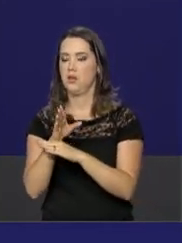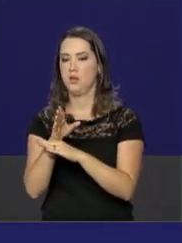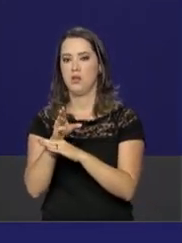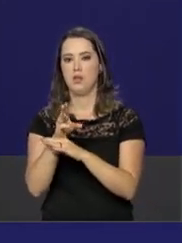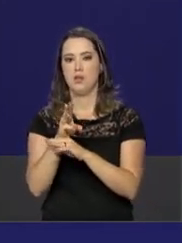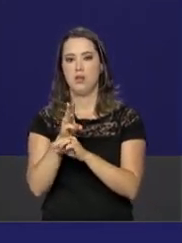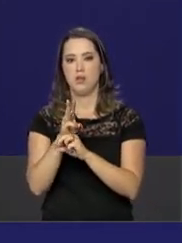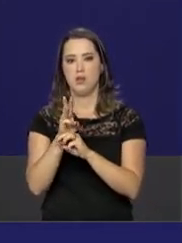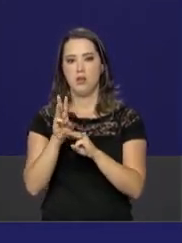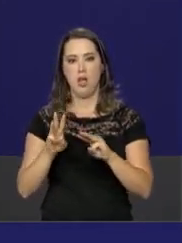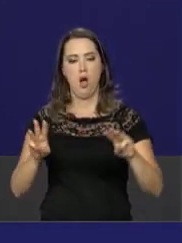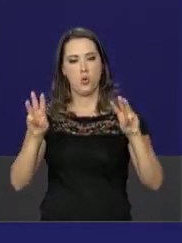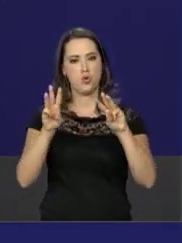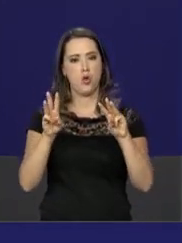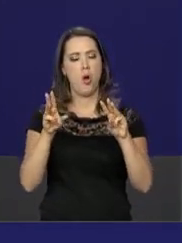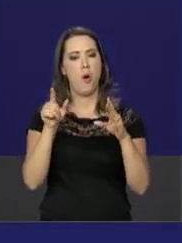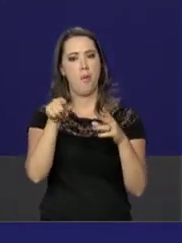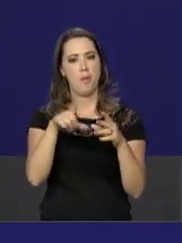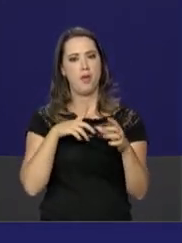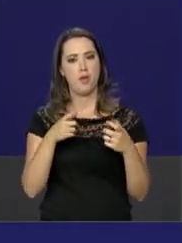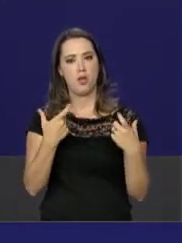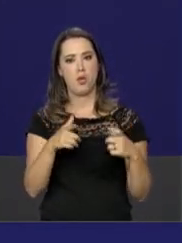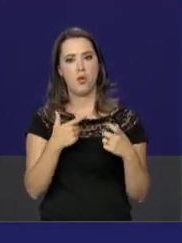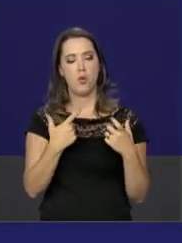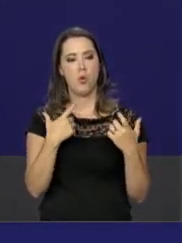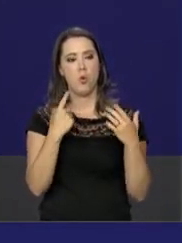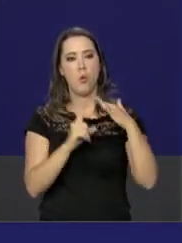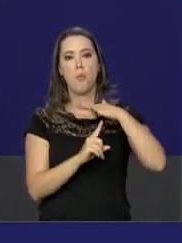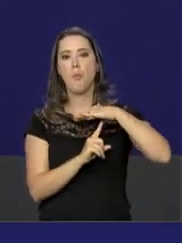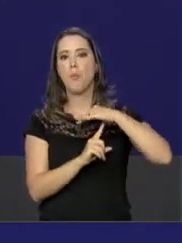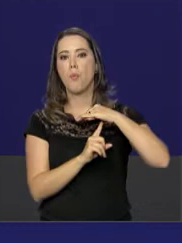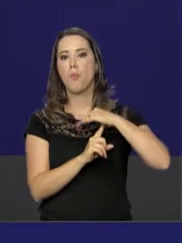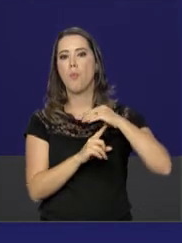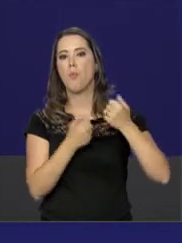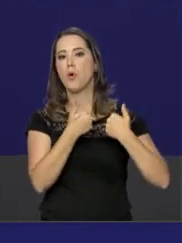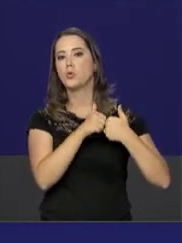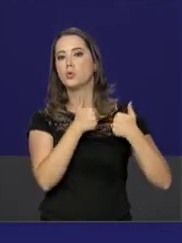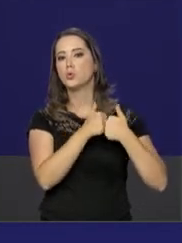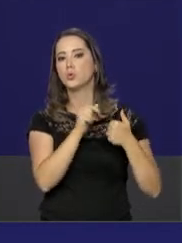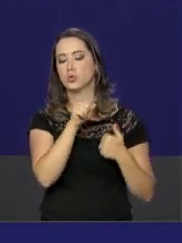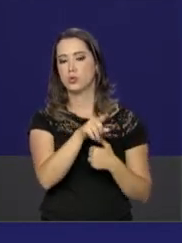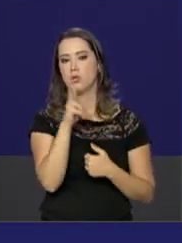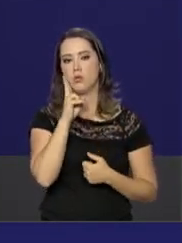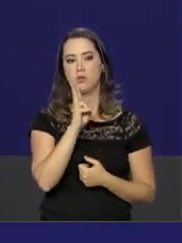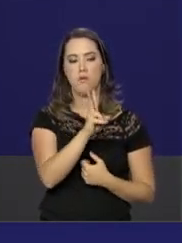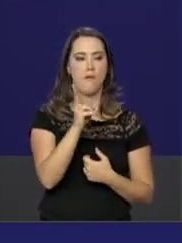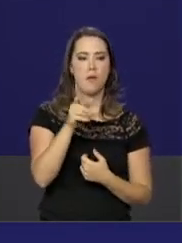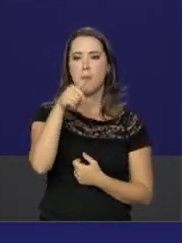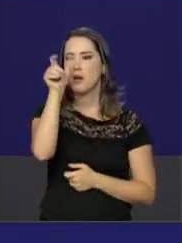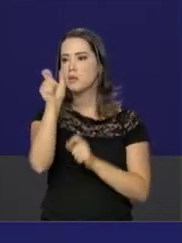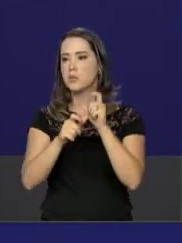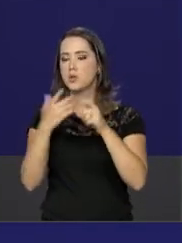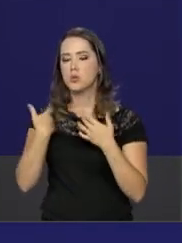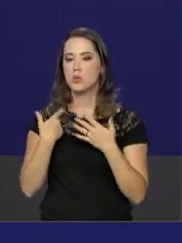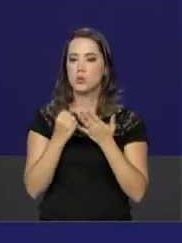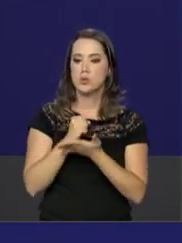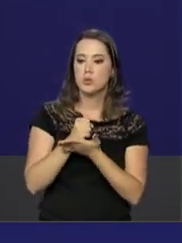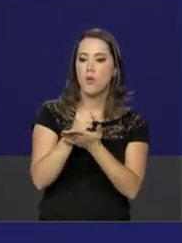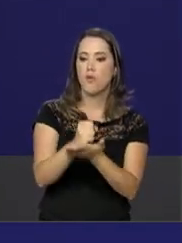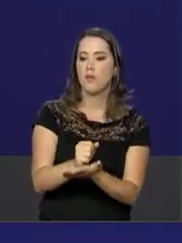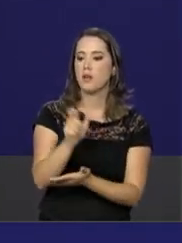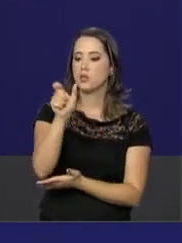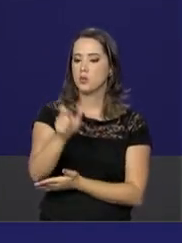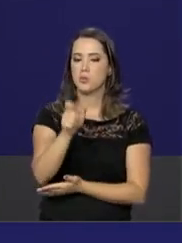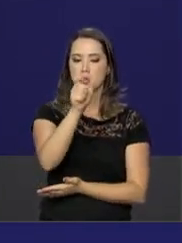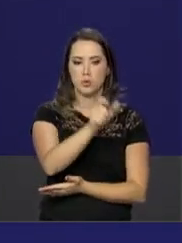ou uma rodoviária onde tem um fluxo maior de pessoas, para que se possa colocar à disposição da